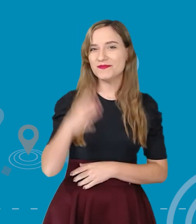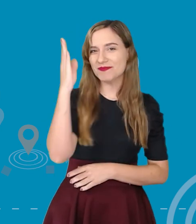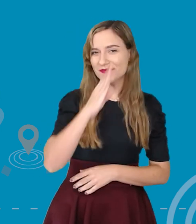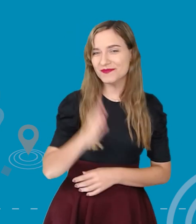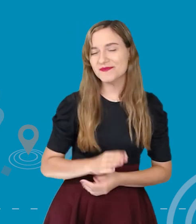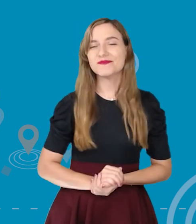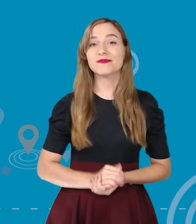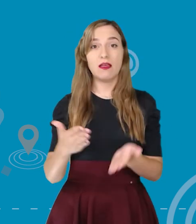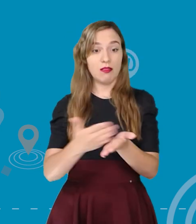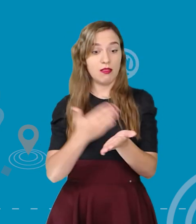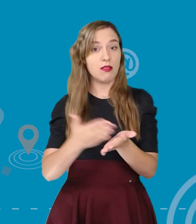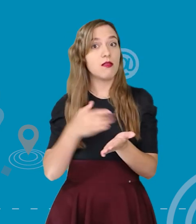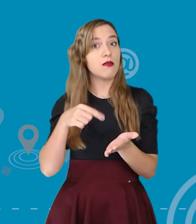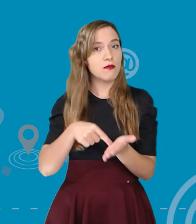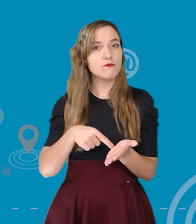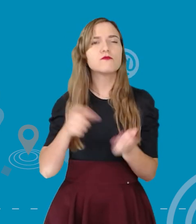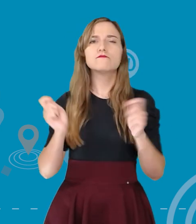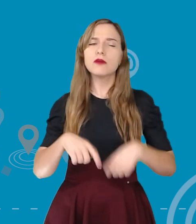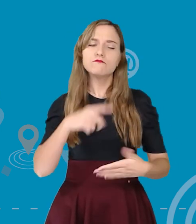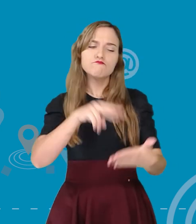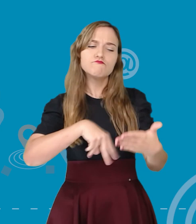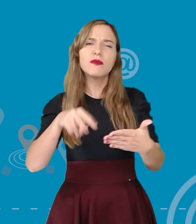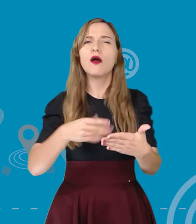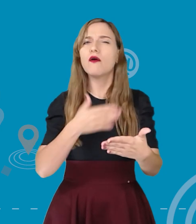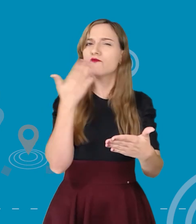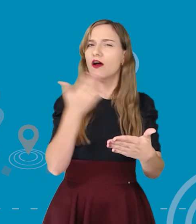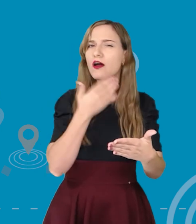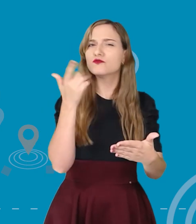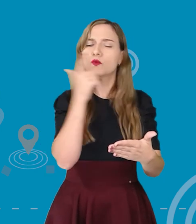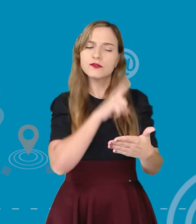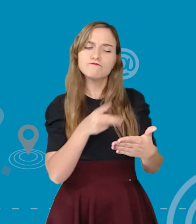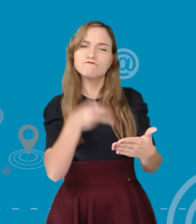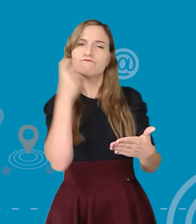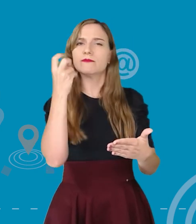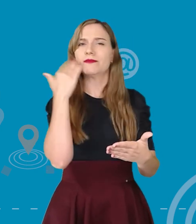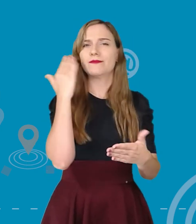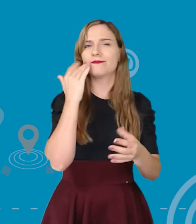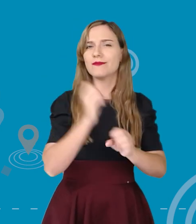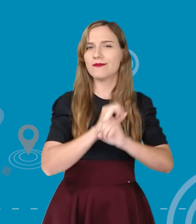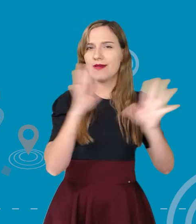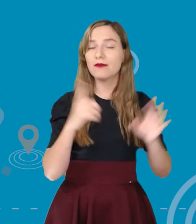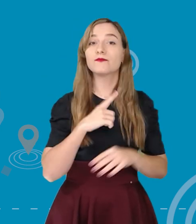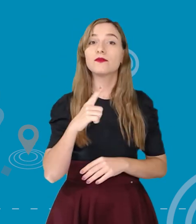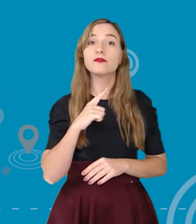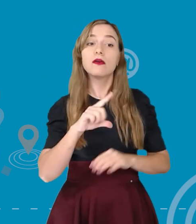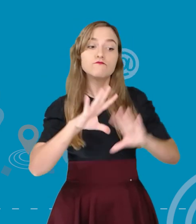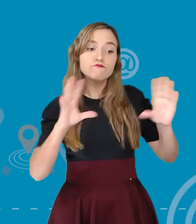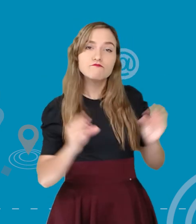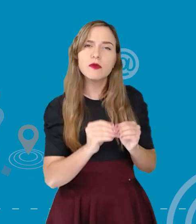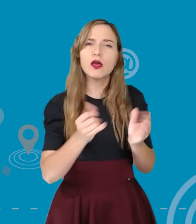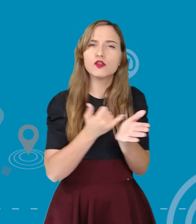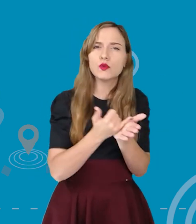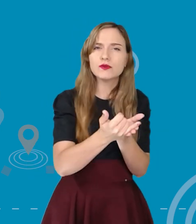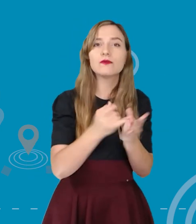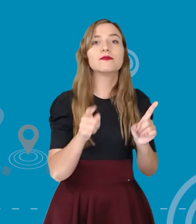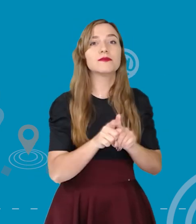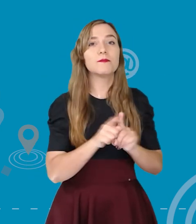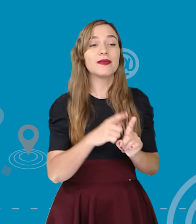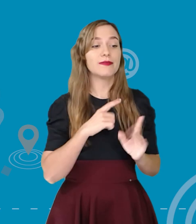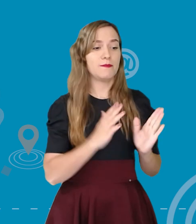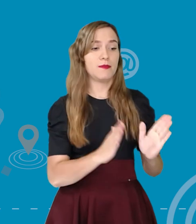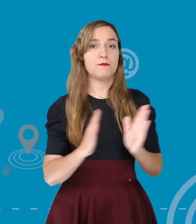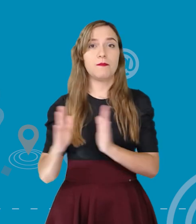Esse livro oferece uma leitura didática e acessível, organizado com uma breve